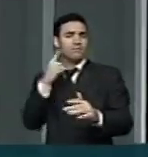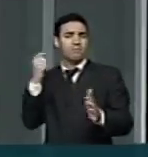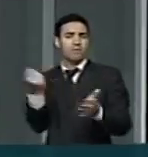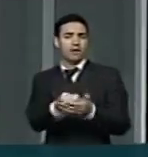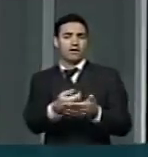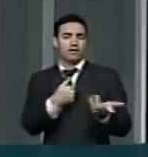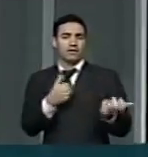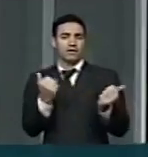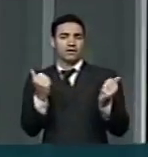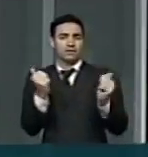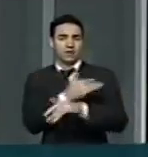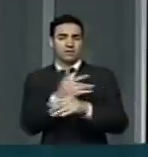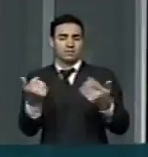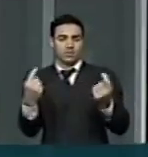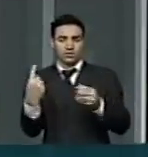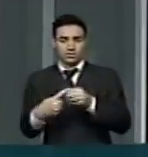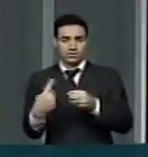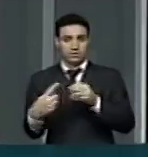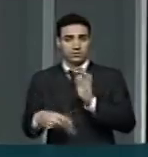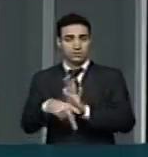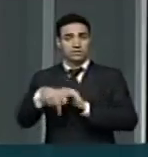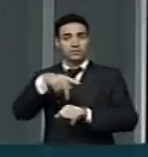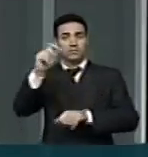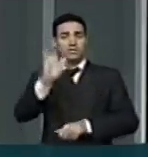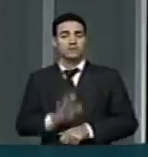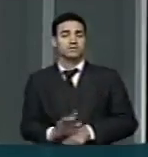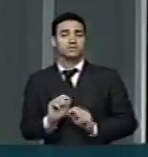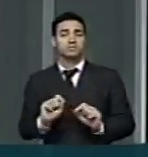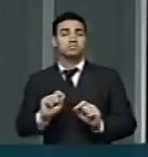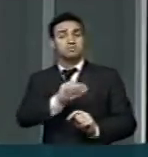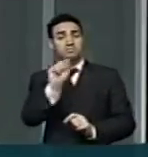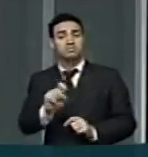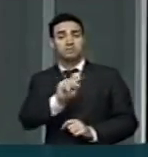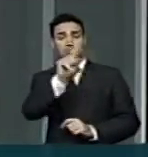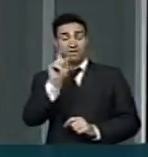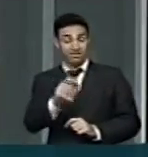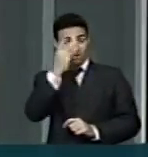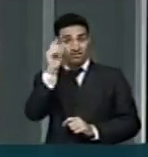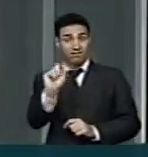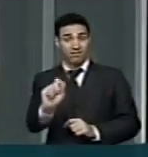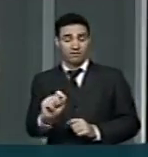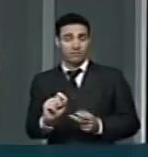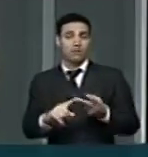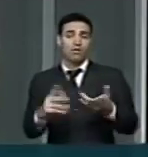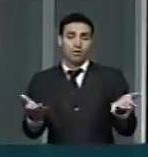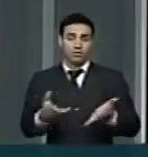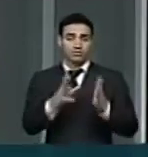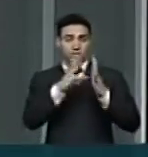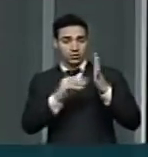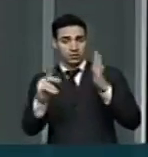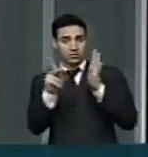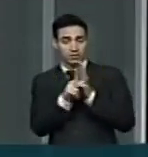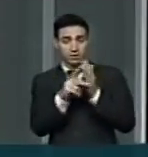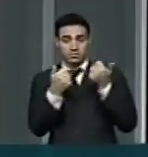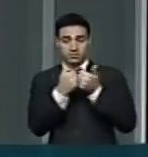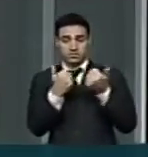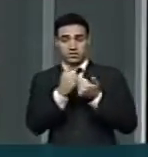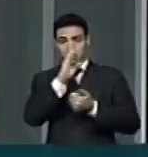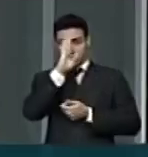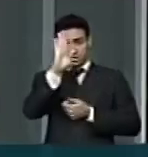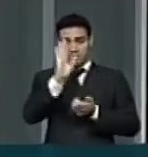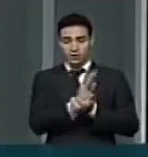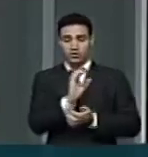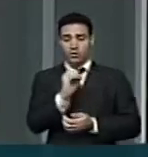transporte público urbano no nosso país. Hoje, o nosso modelo de financiamento de transporte público, principalmente o financiamento da